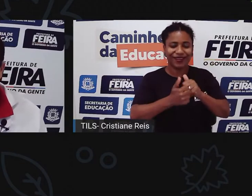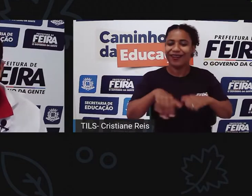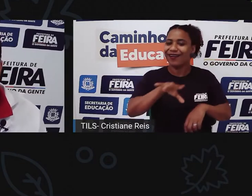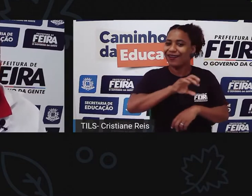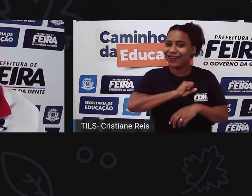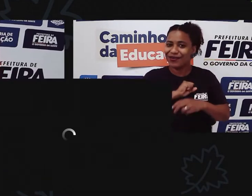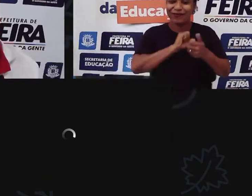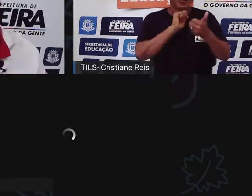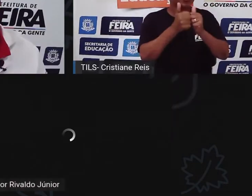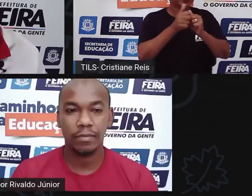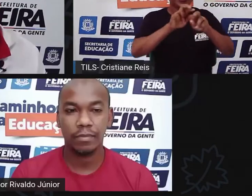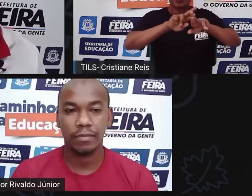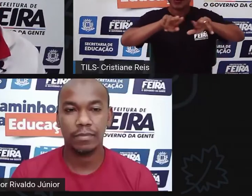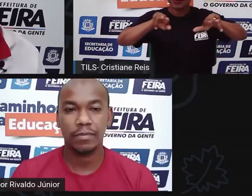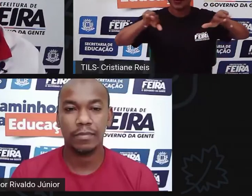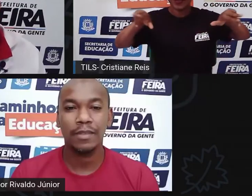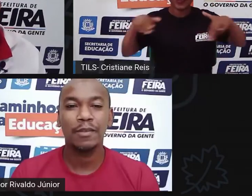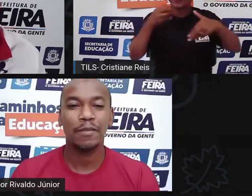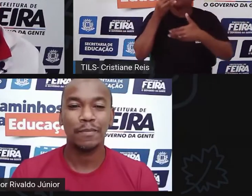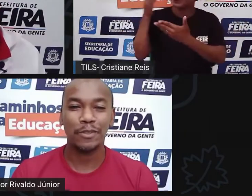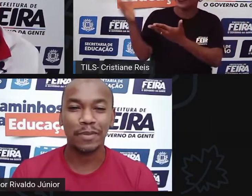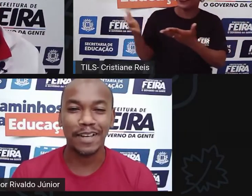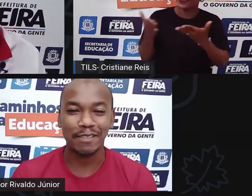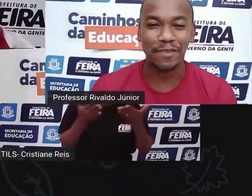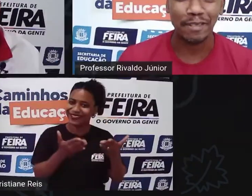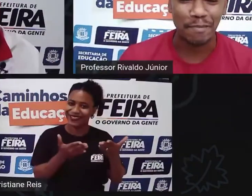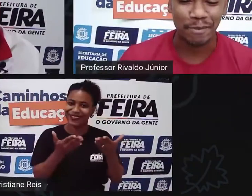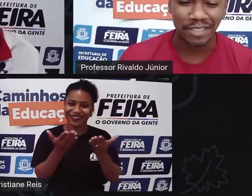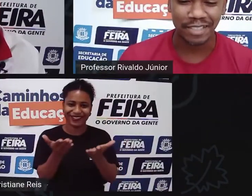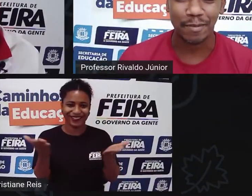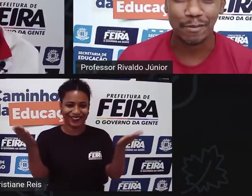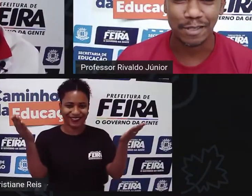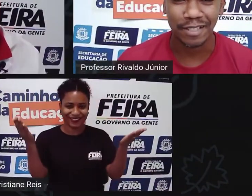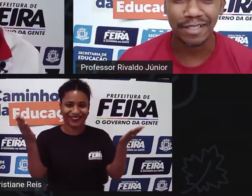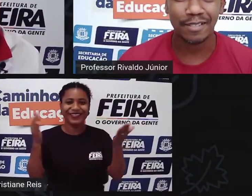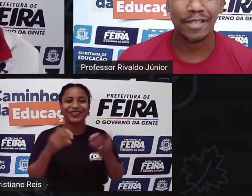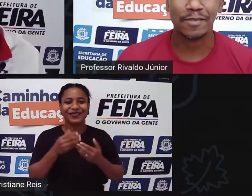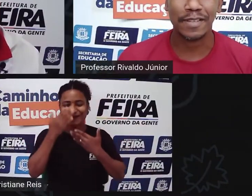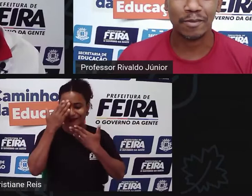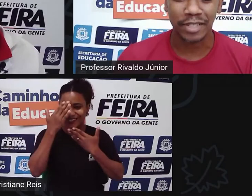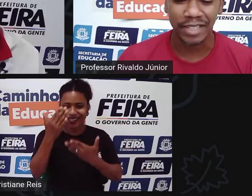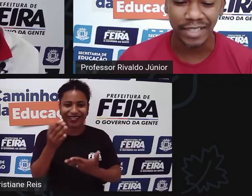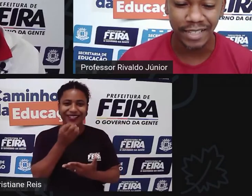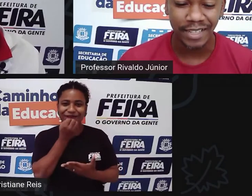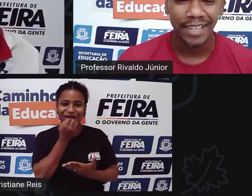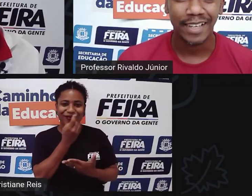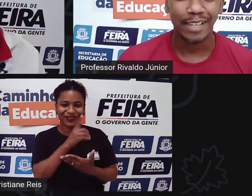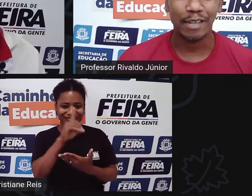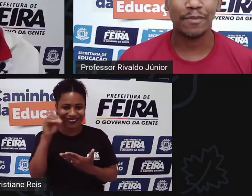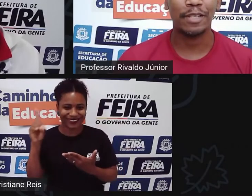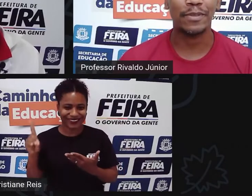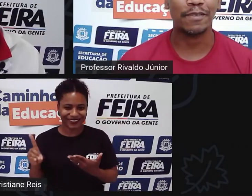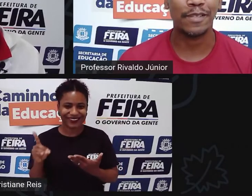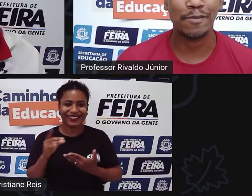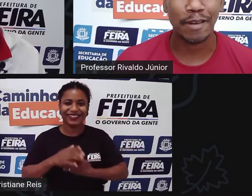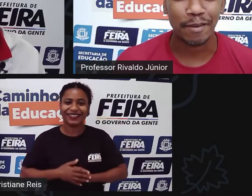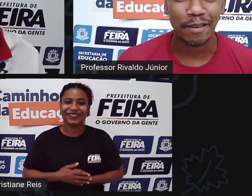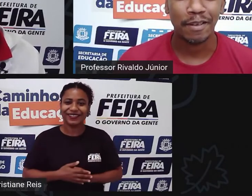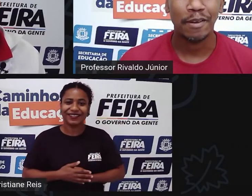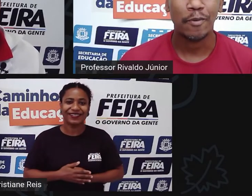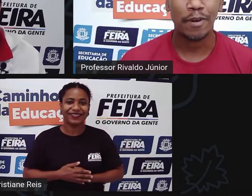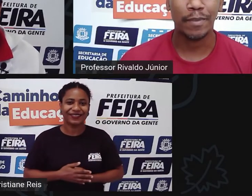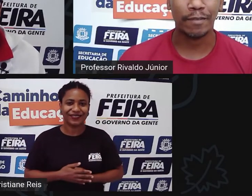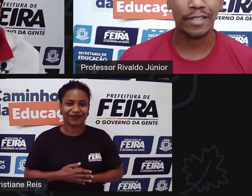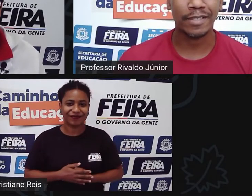-vindo ao Saberes e Viveres, professor Rivaldo. Muito obrigado, Felipe. Bom dia pra vocês. A satisfação tá aqui. O Felipe já fez uma